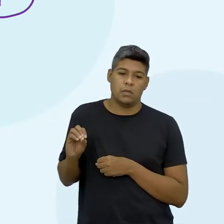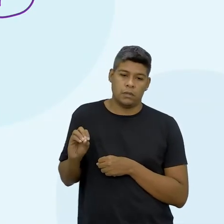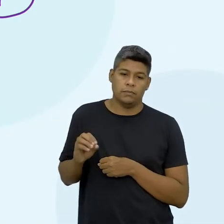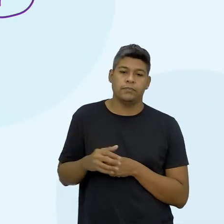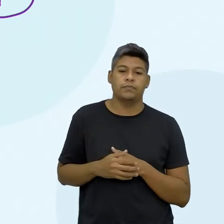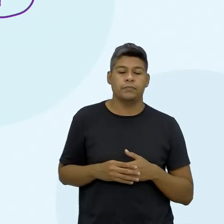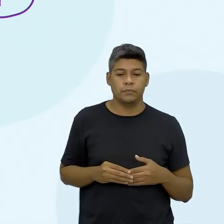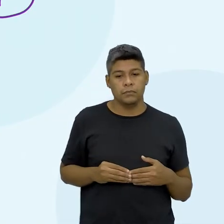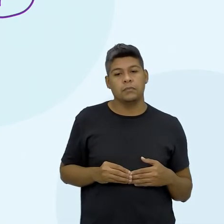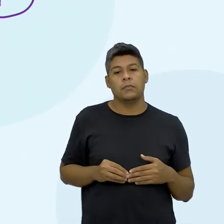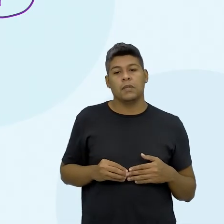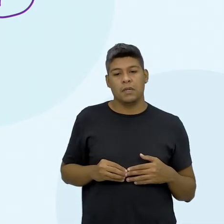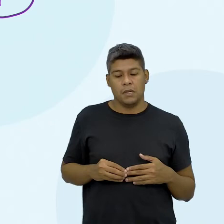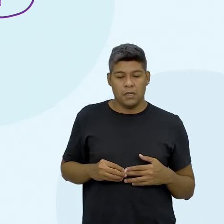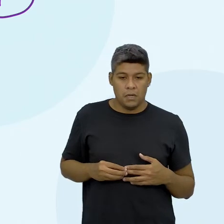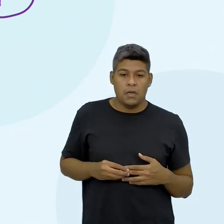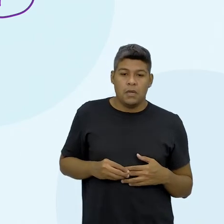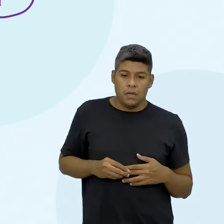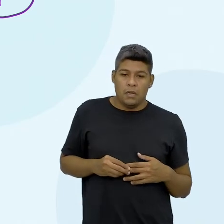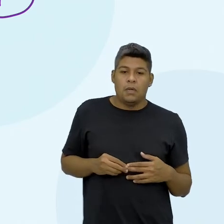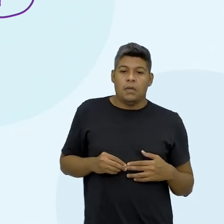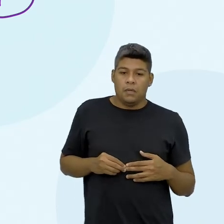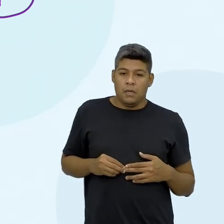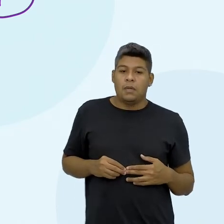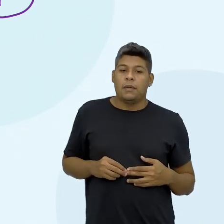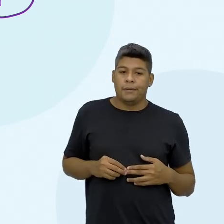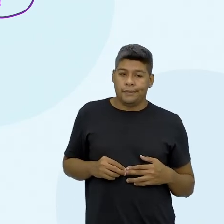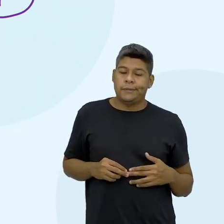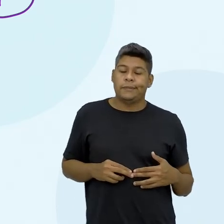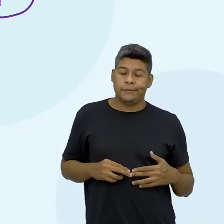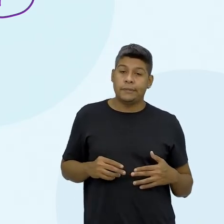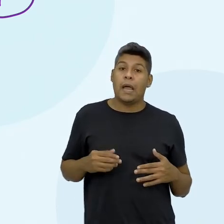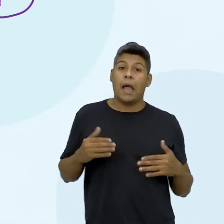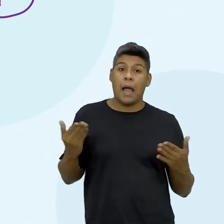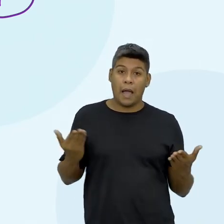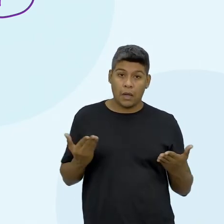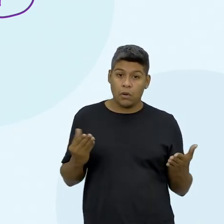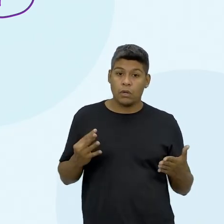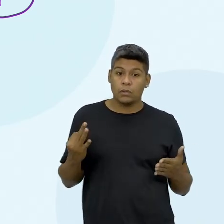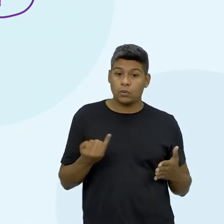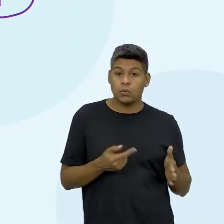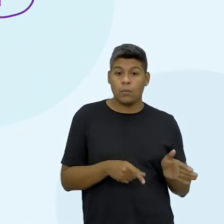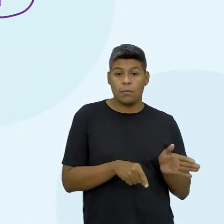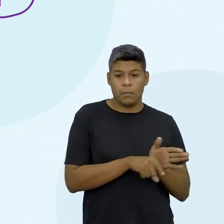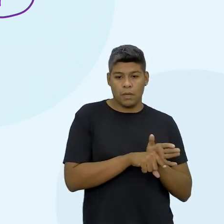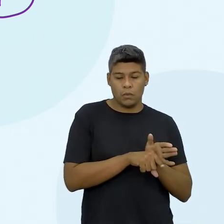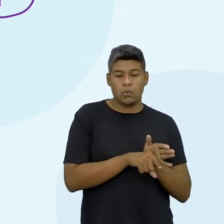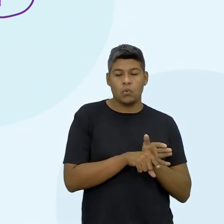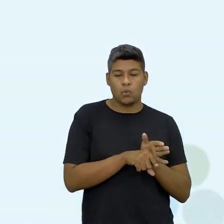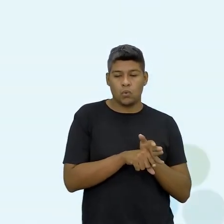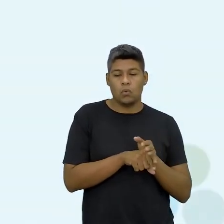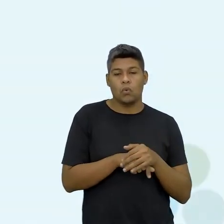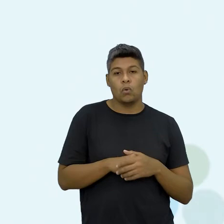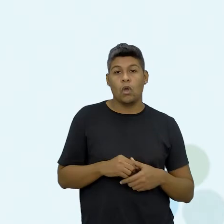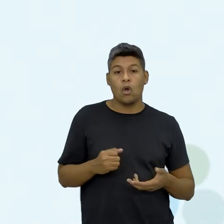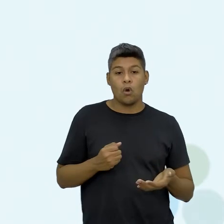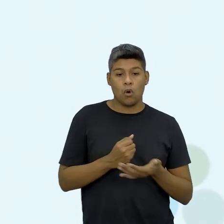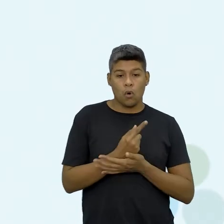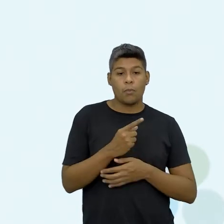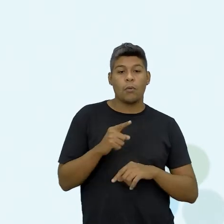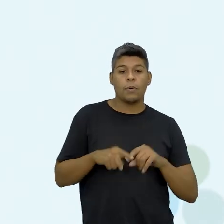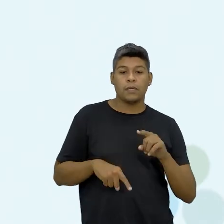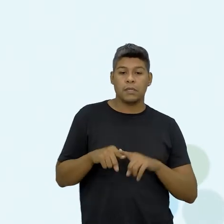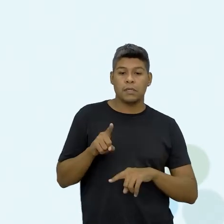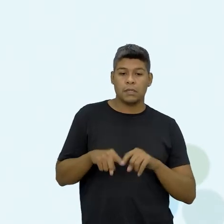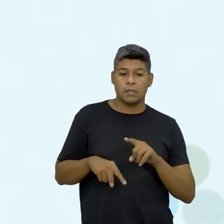financeira dela é tudo menos. Então, vamos lá. Ela comprou um presente para o seu sobrinho. O que ela